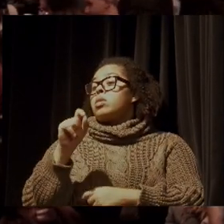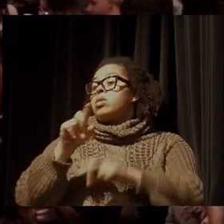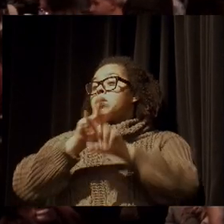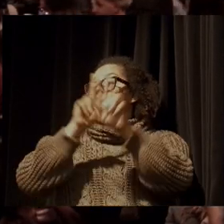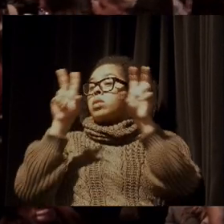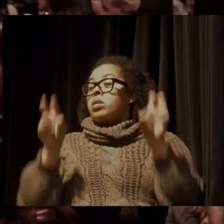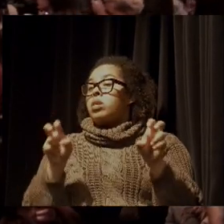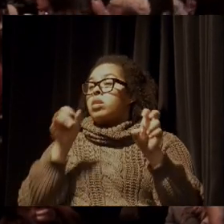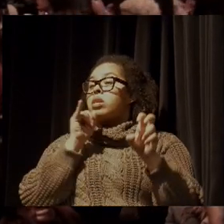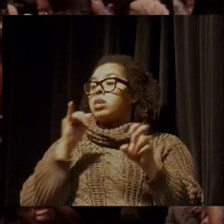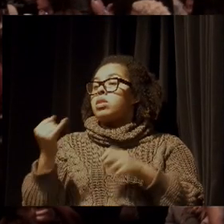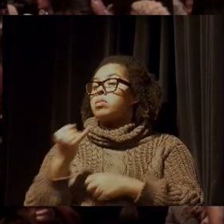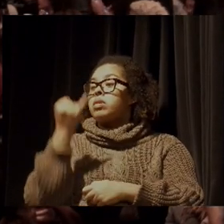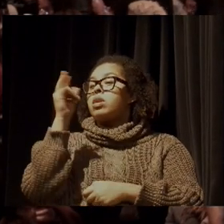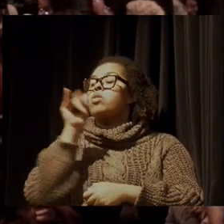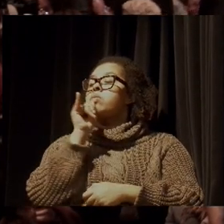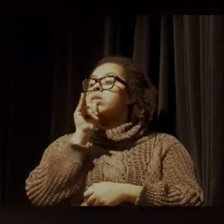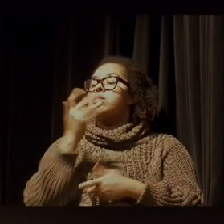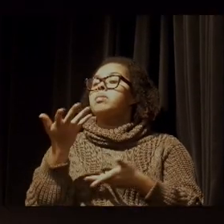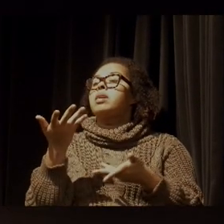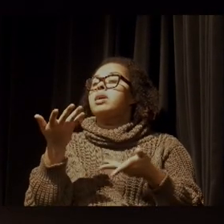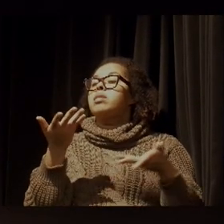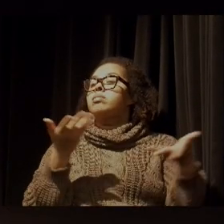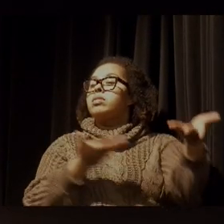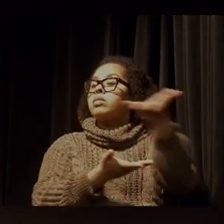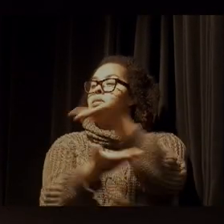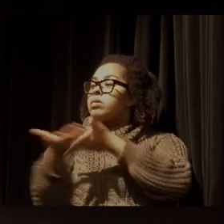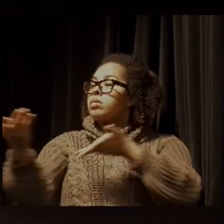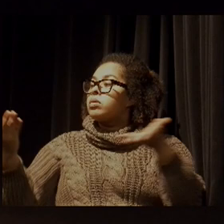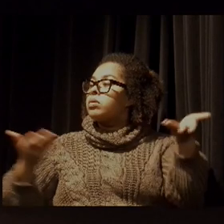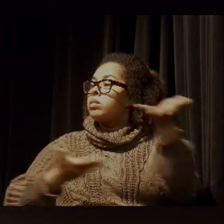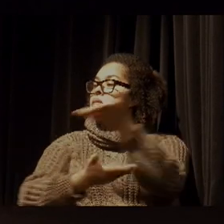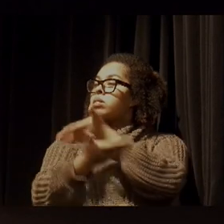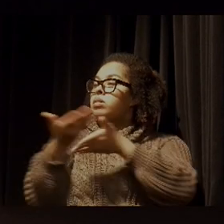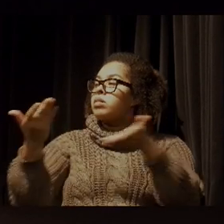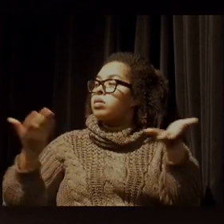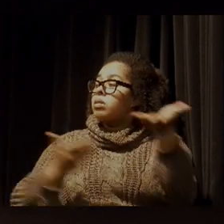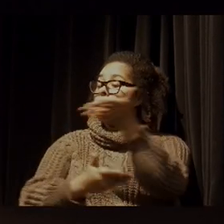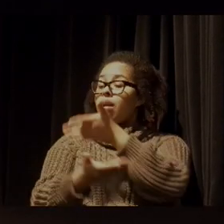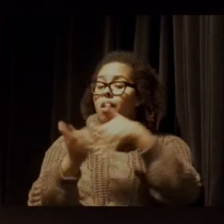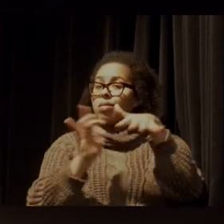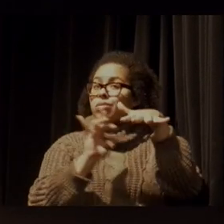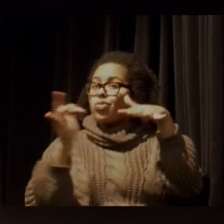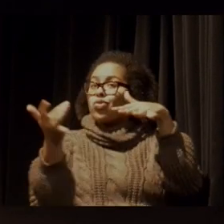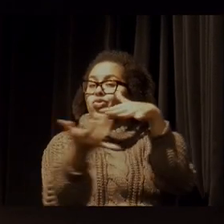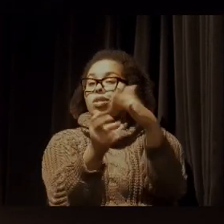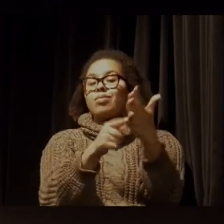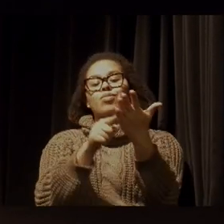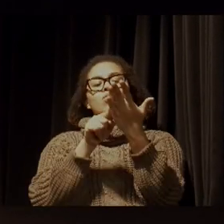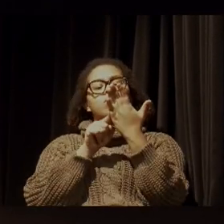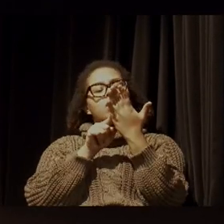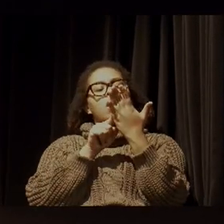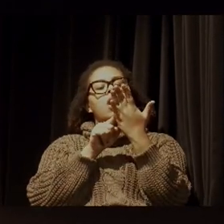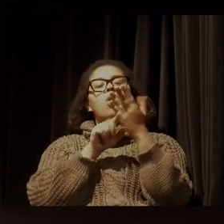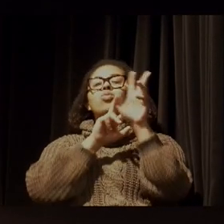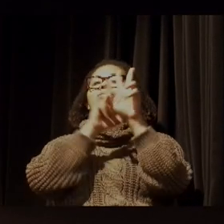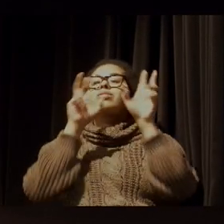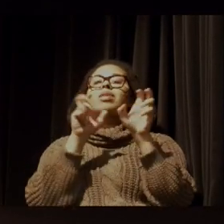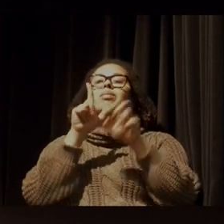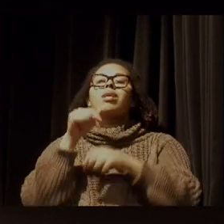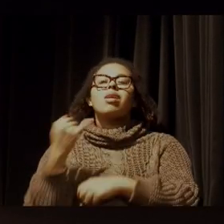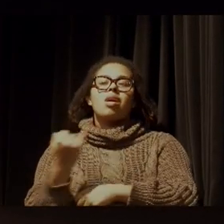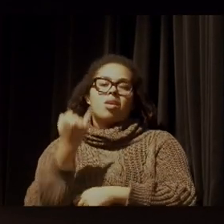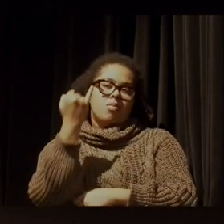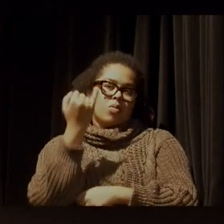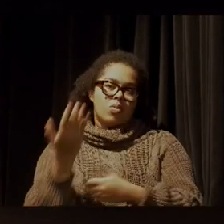esteja circulando, porque as redes hoje, elas são termômetro do que é relevante. Porque